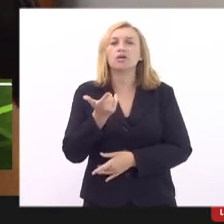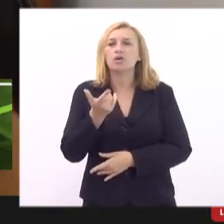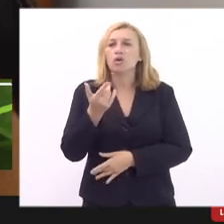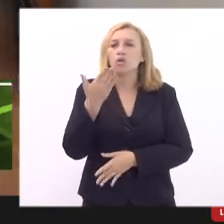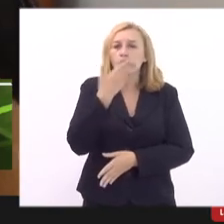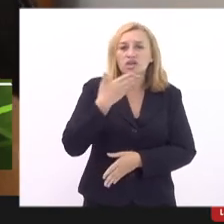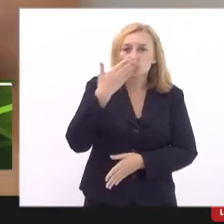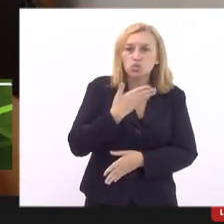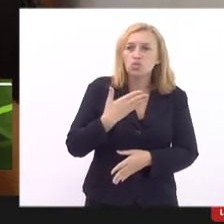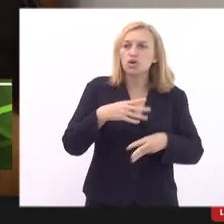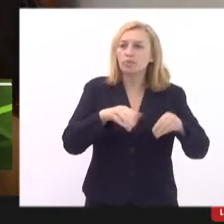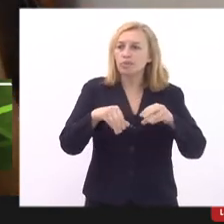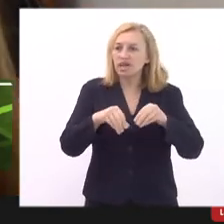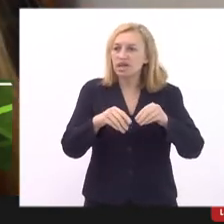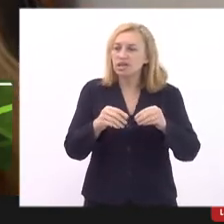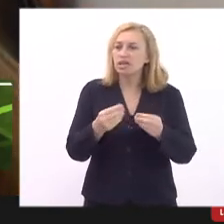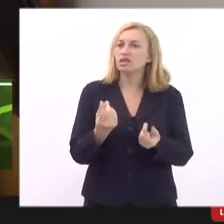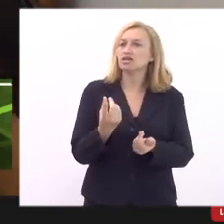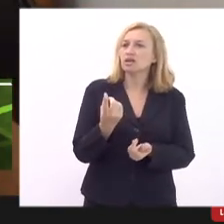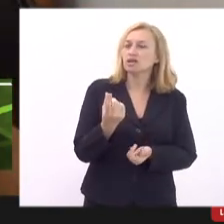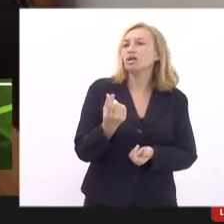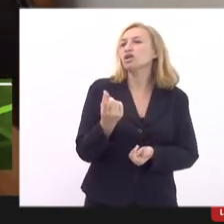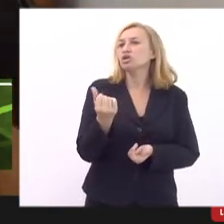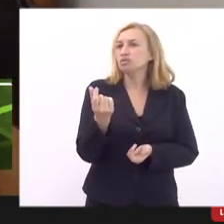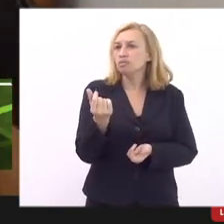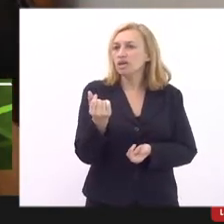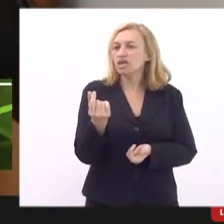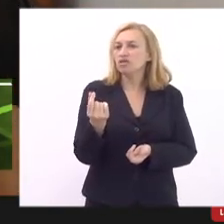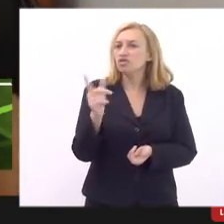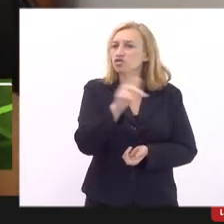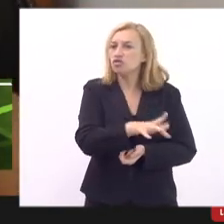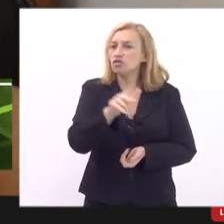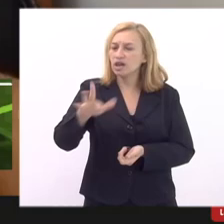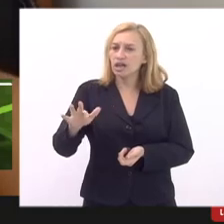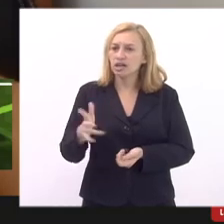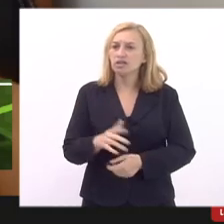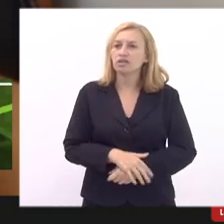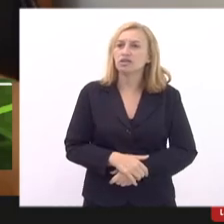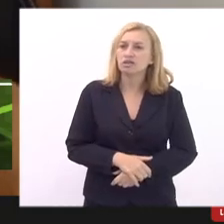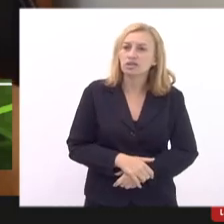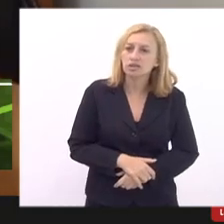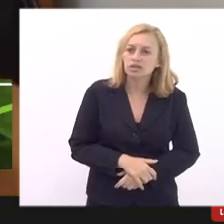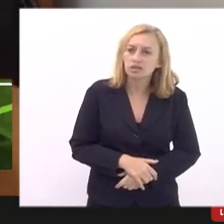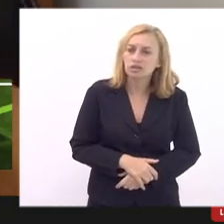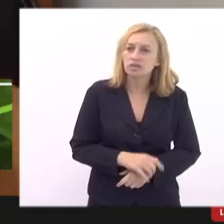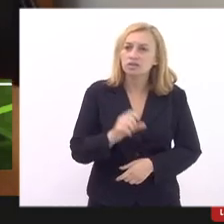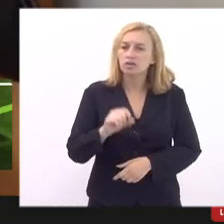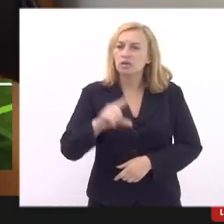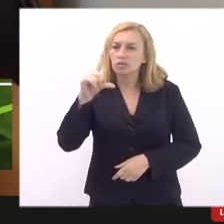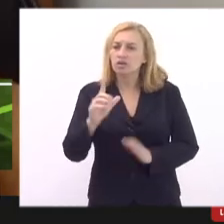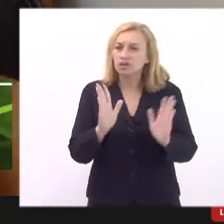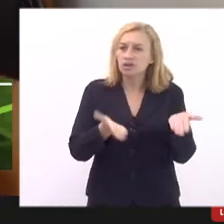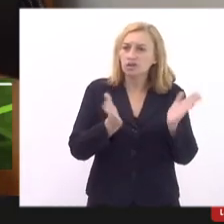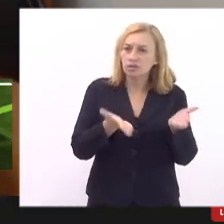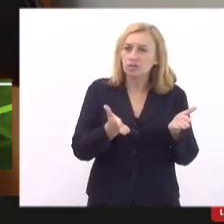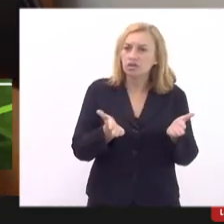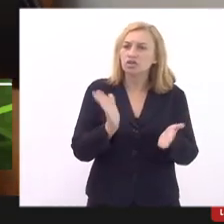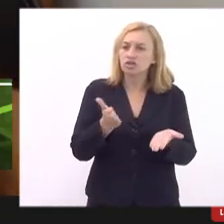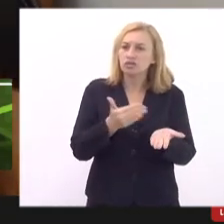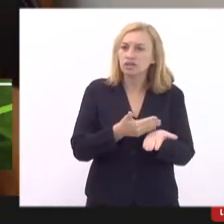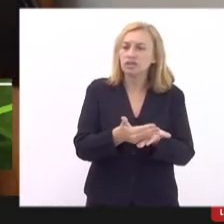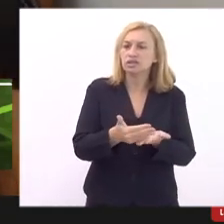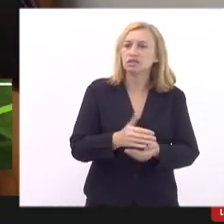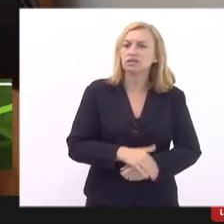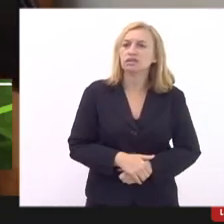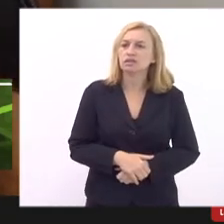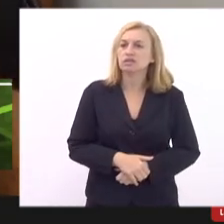um índice amplo você dilui essa situação dos alimentos porque isso não reflete a realidade então mesmo com algum aumento agora ele já vai iniciar a fase